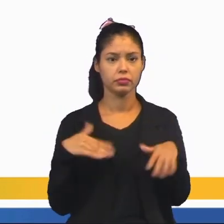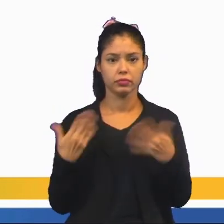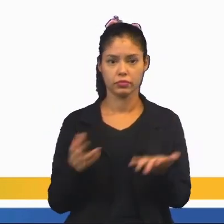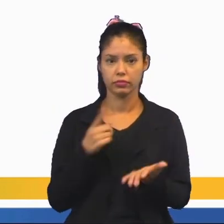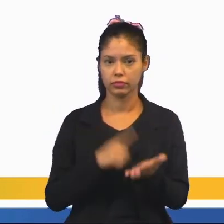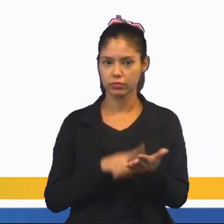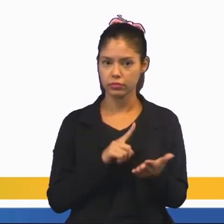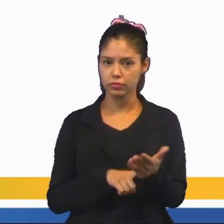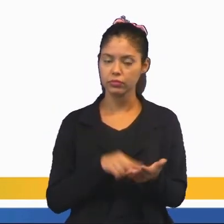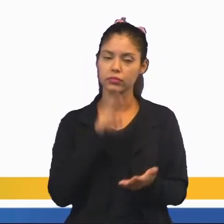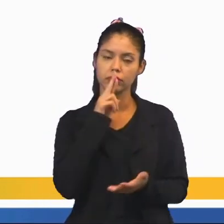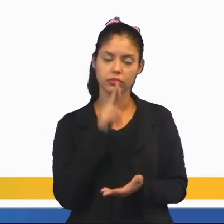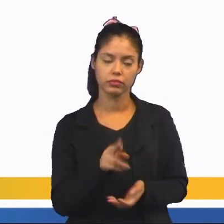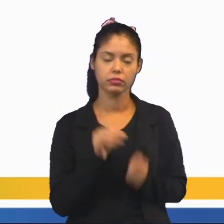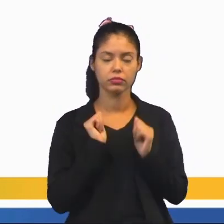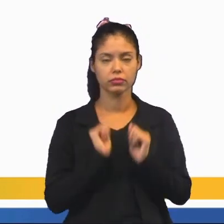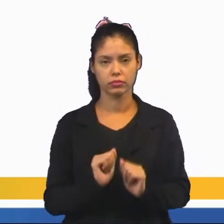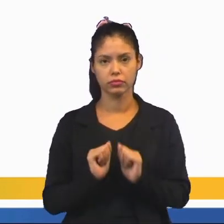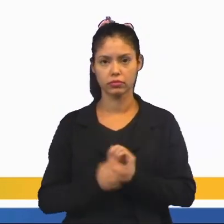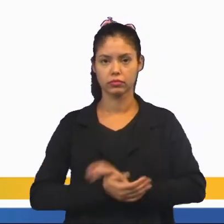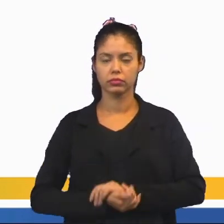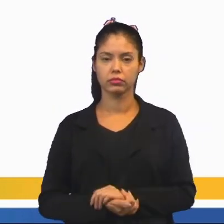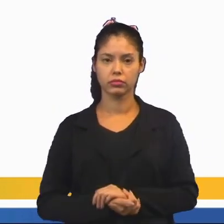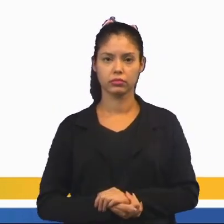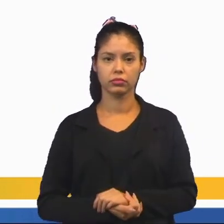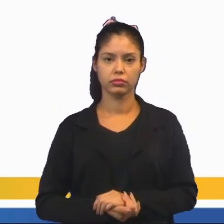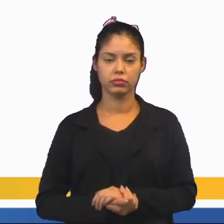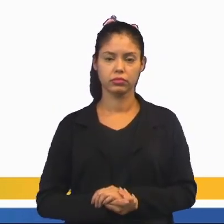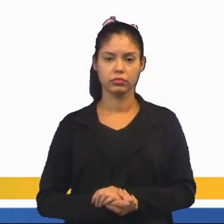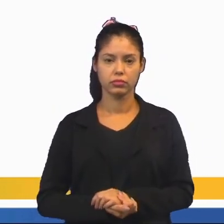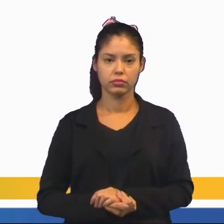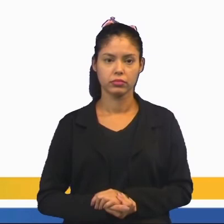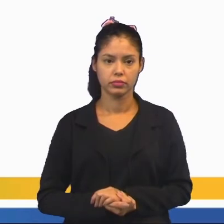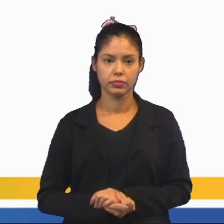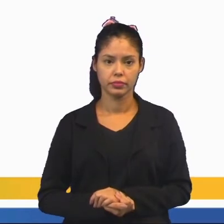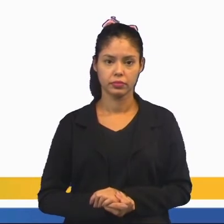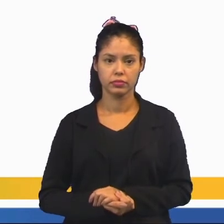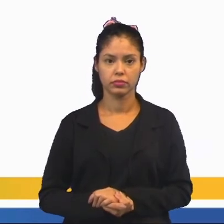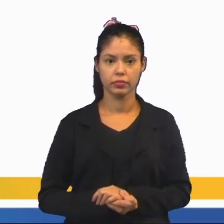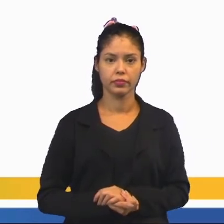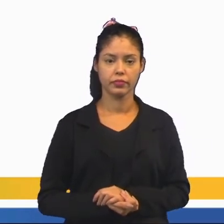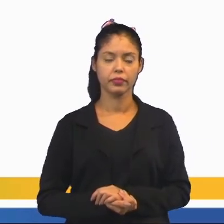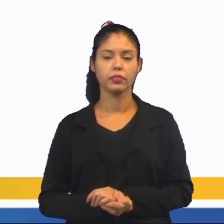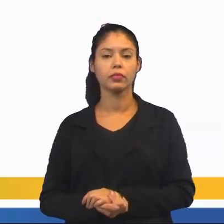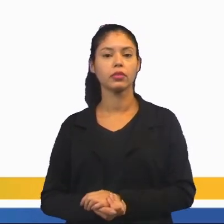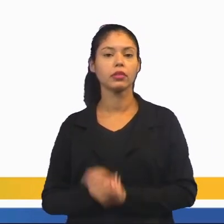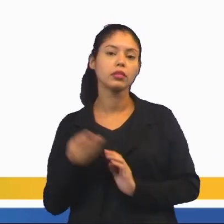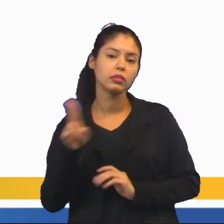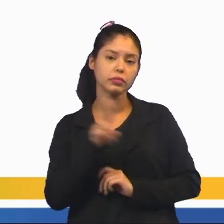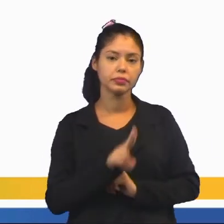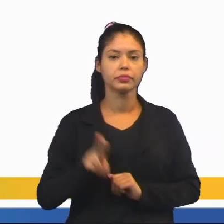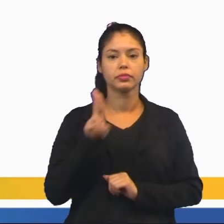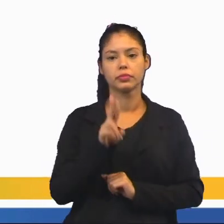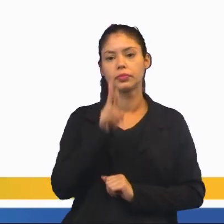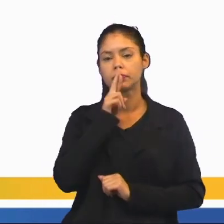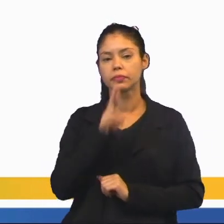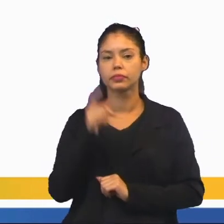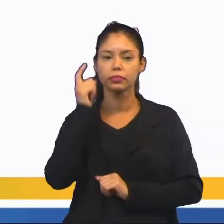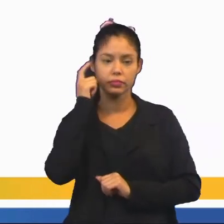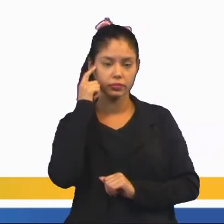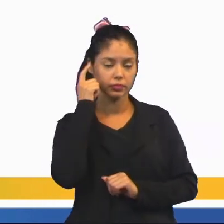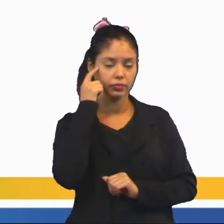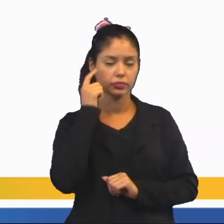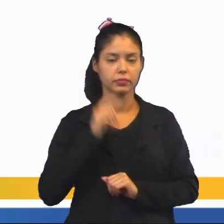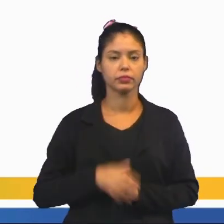quais são as possíveis combinações de resultado que se pode obter? Vamos ver? Uma das possibilidades seria